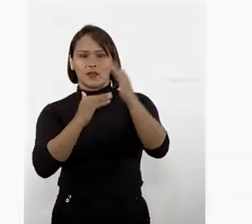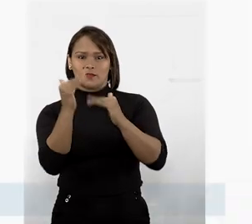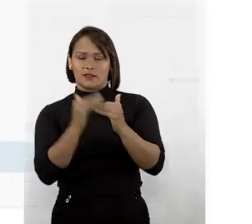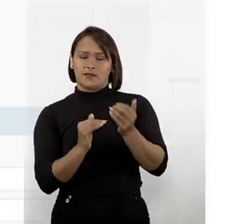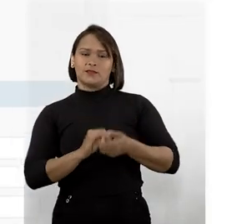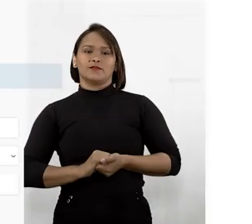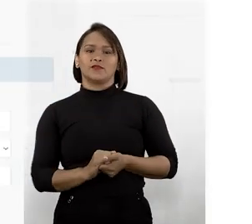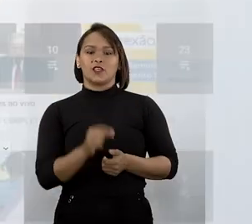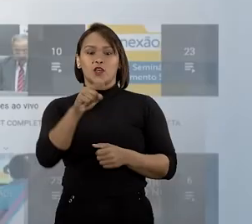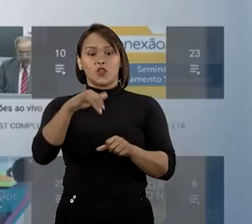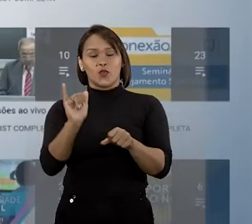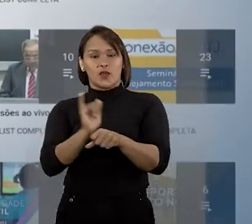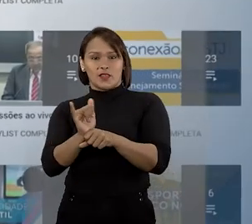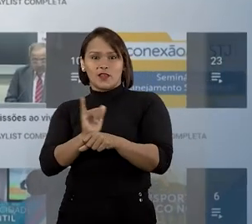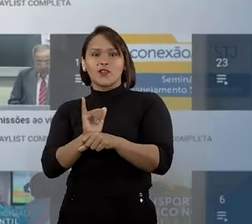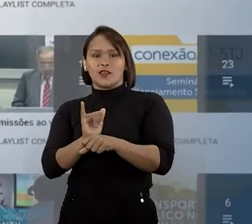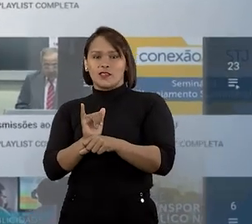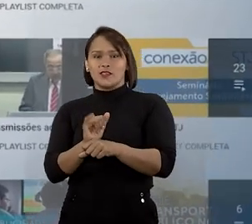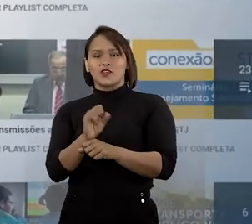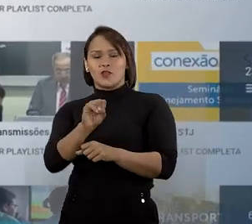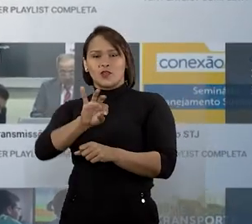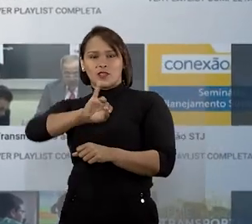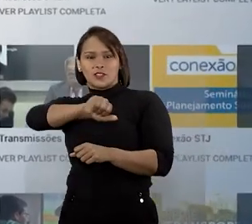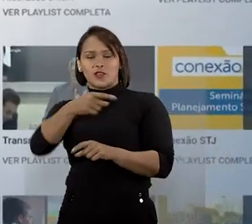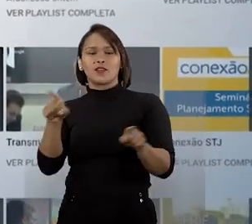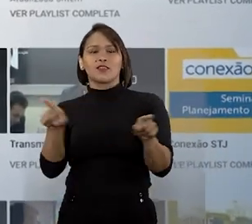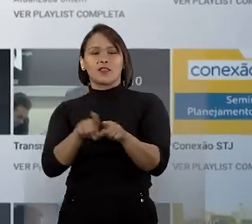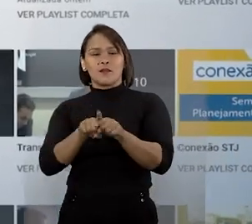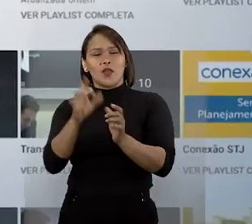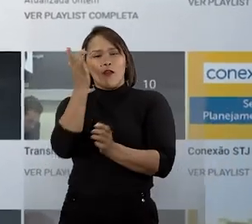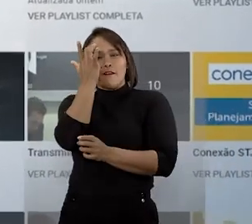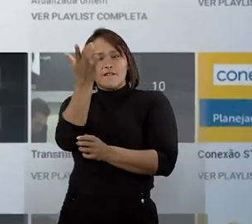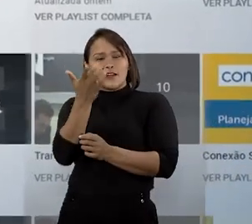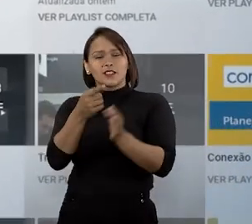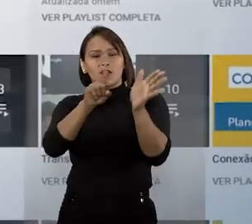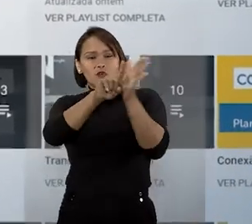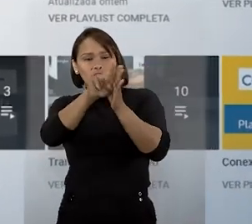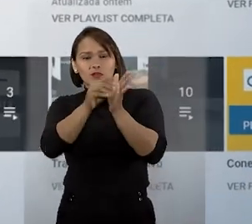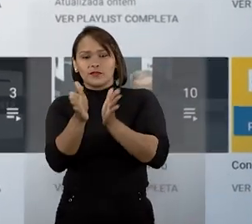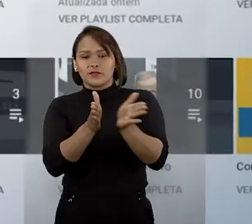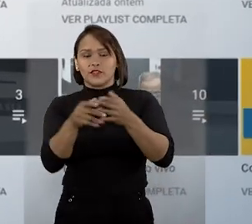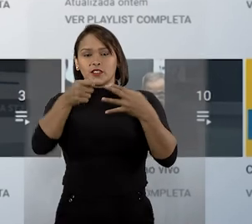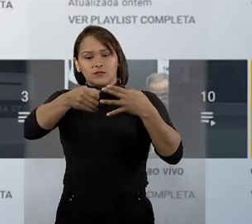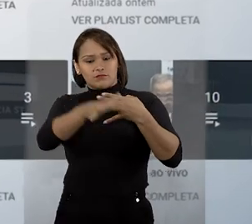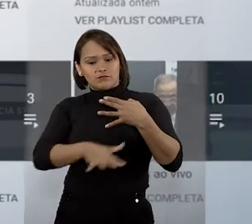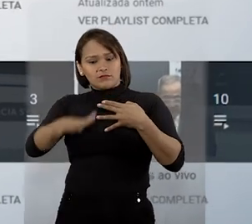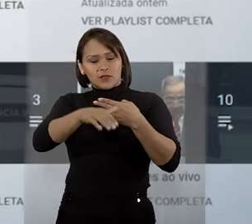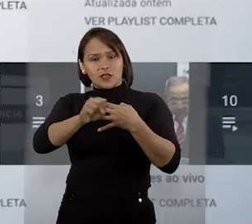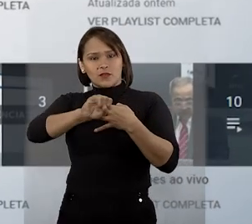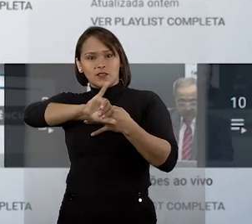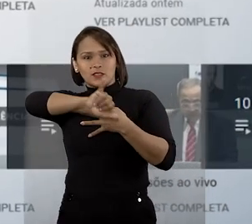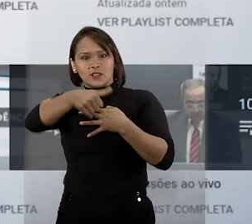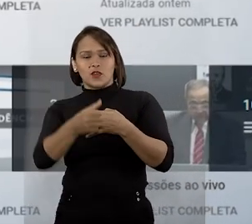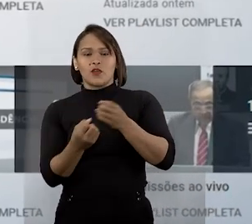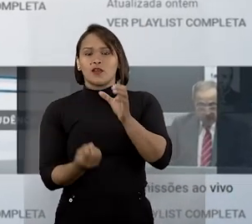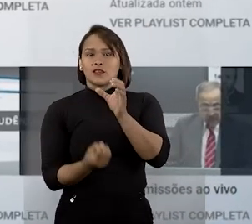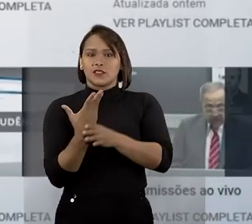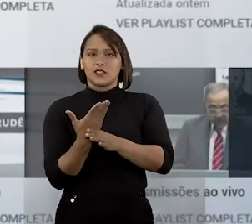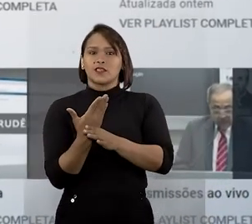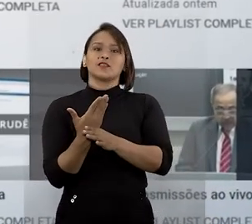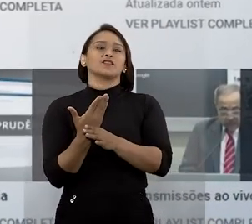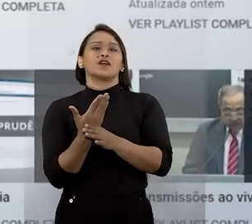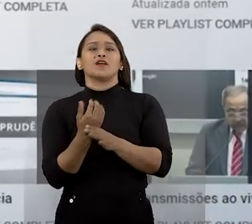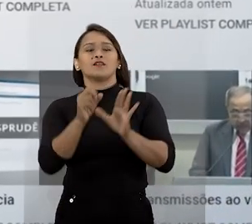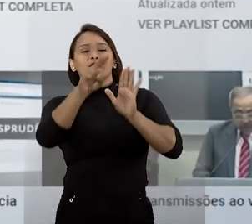qualificados. No canal do STJ no YouTube, também ficou mais fácil acessar a jurisprudência do tribunal com a